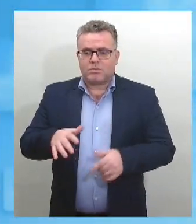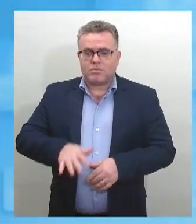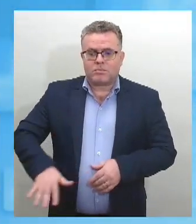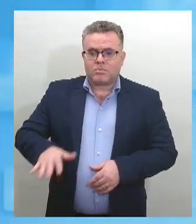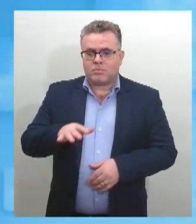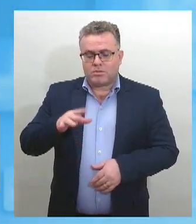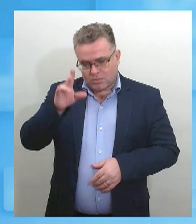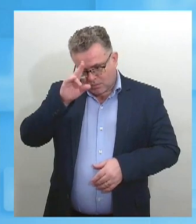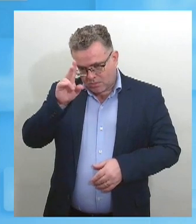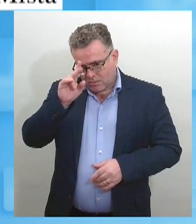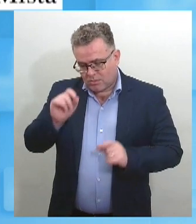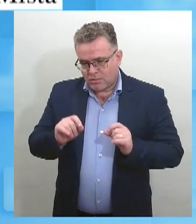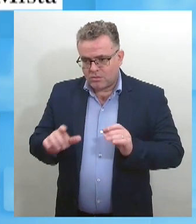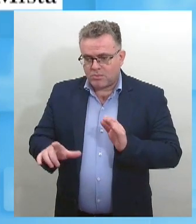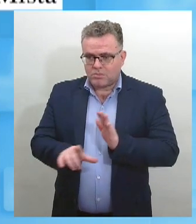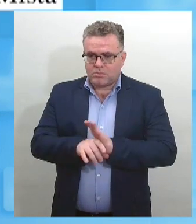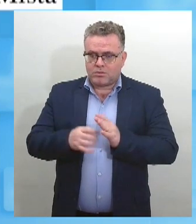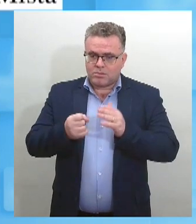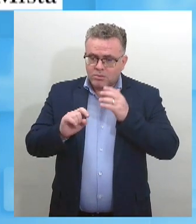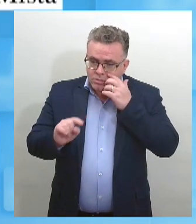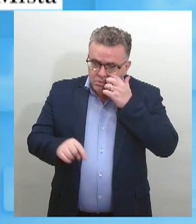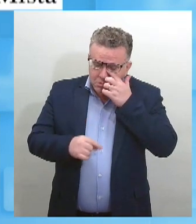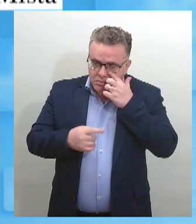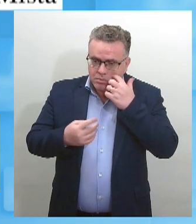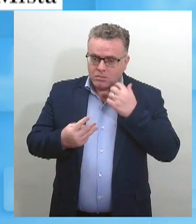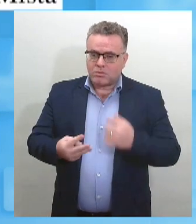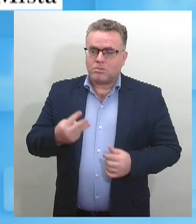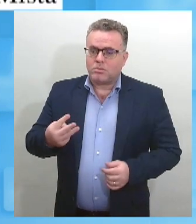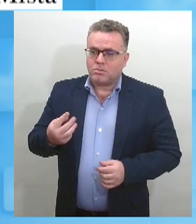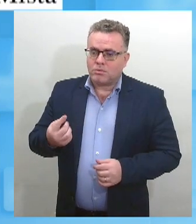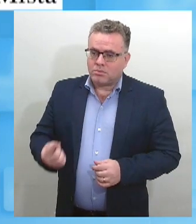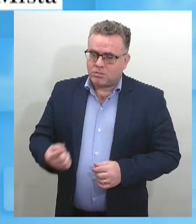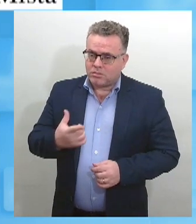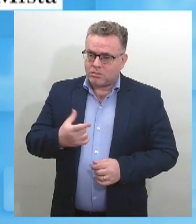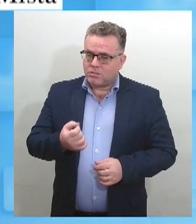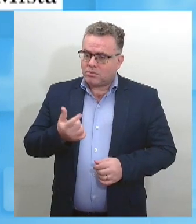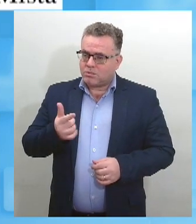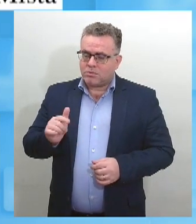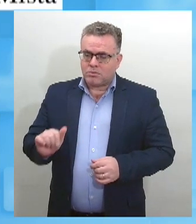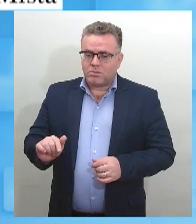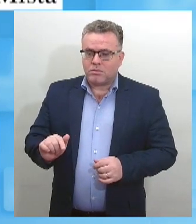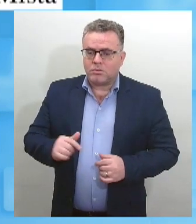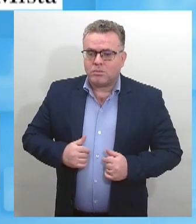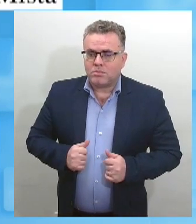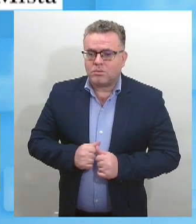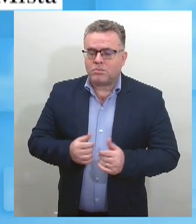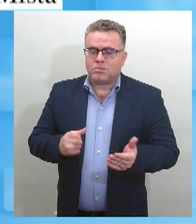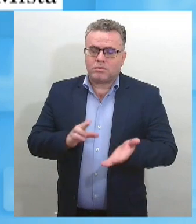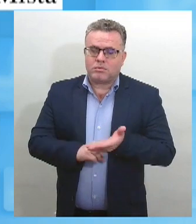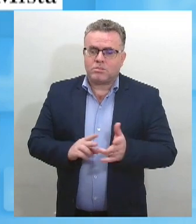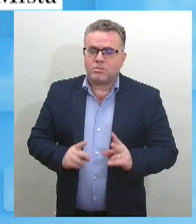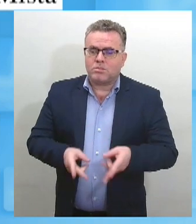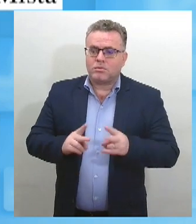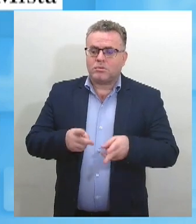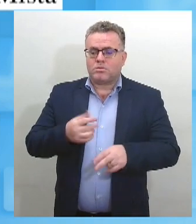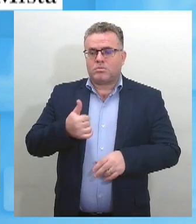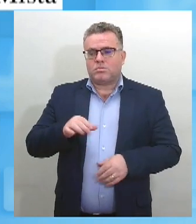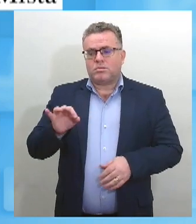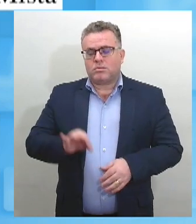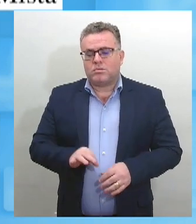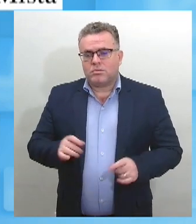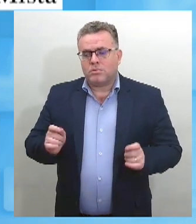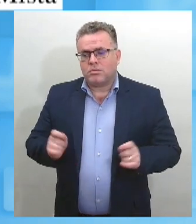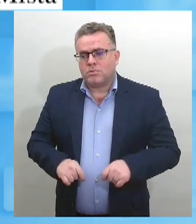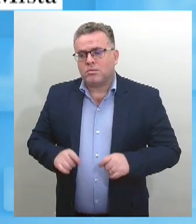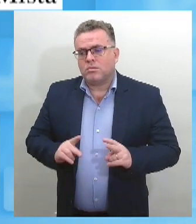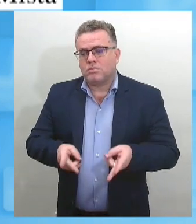nº 8.331, de 2017, estabelece a reserva de 10% das vagas em concursos para